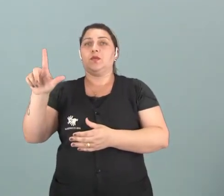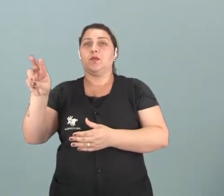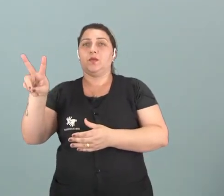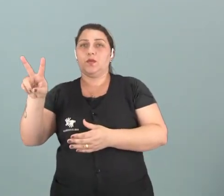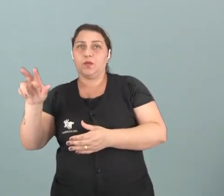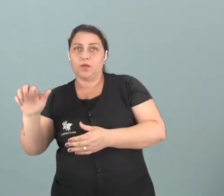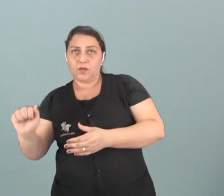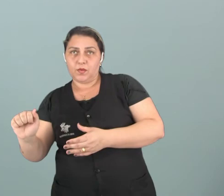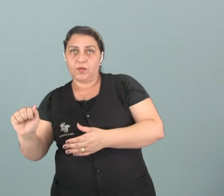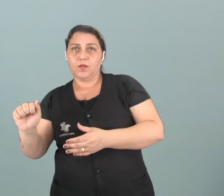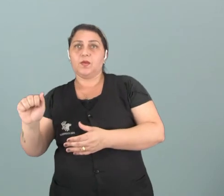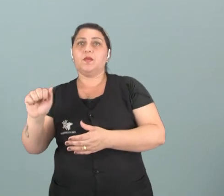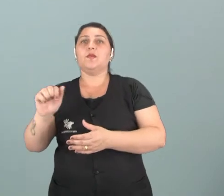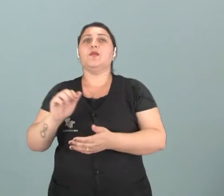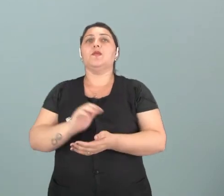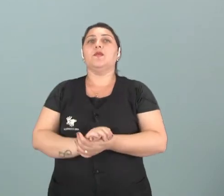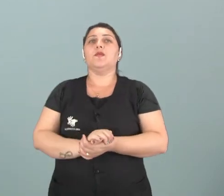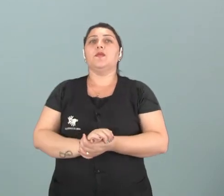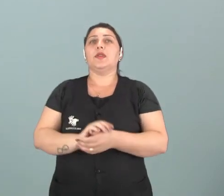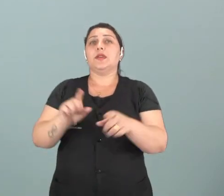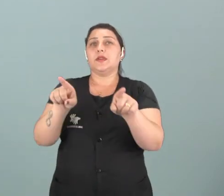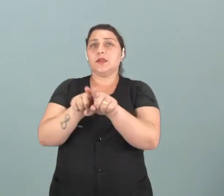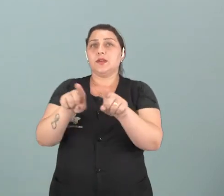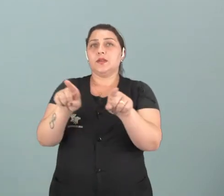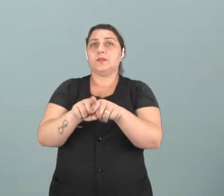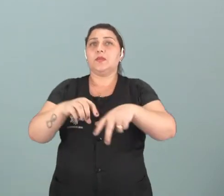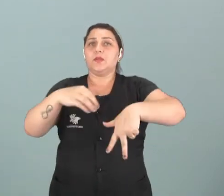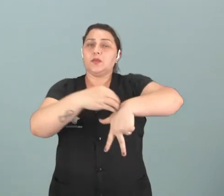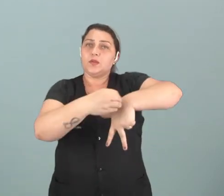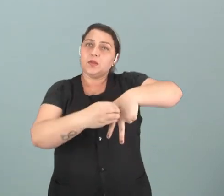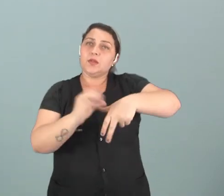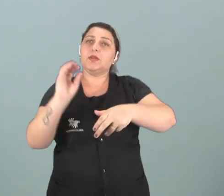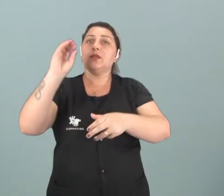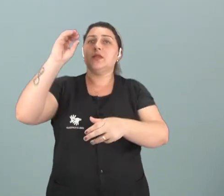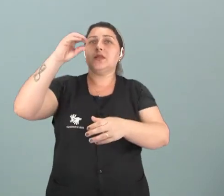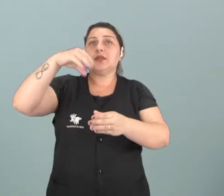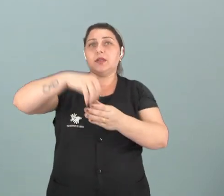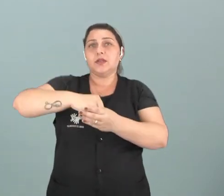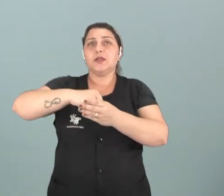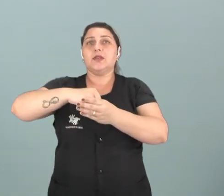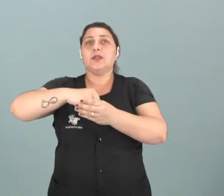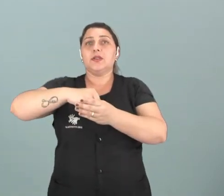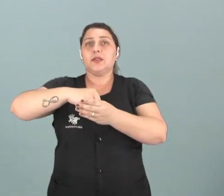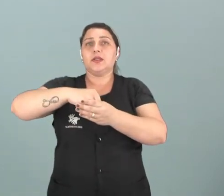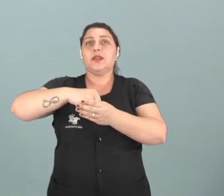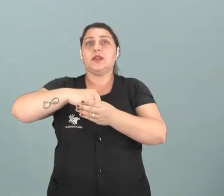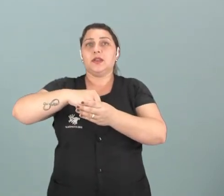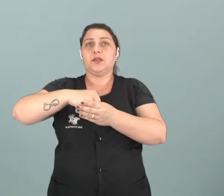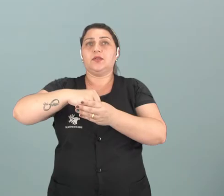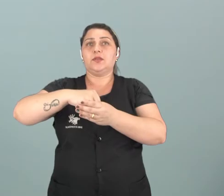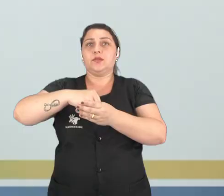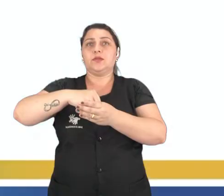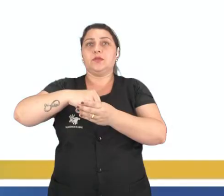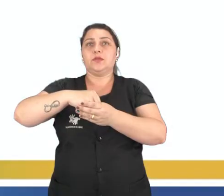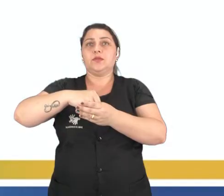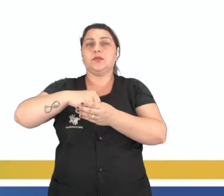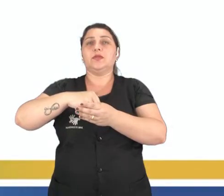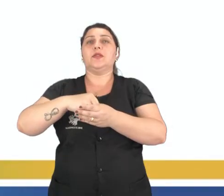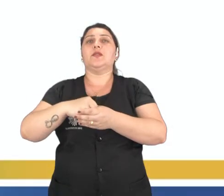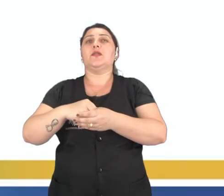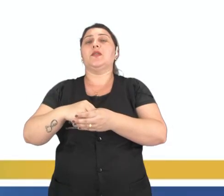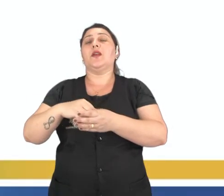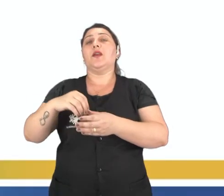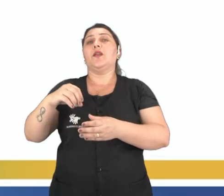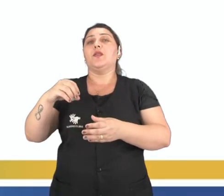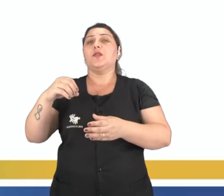lábios e clitóris que estão relacionados aos órgãos externos. Toda essa imagem que a gente visualiza a vagina,